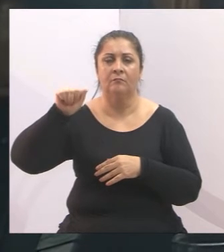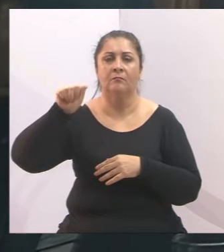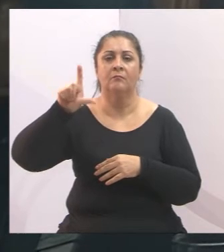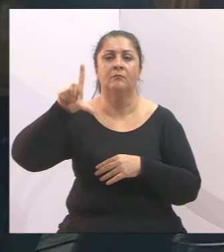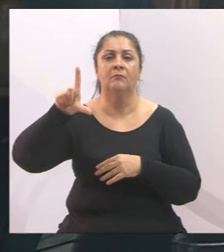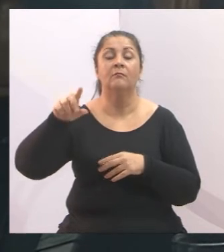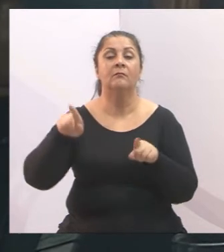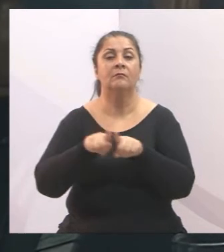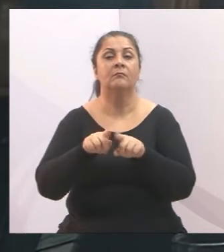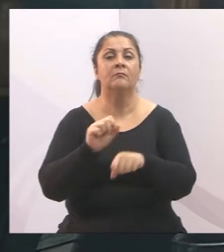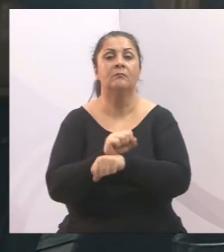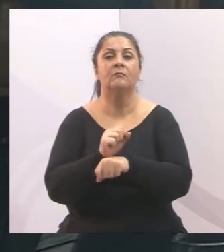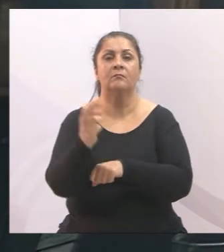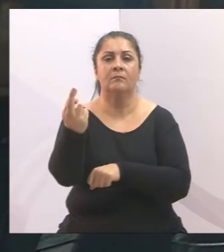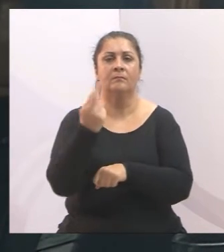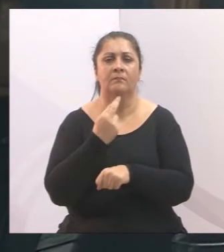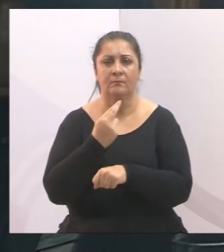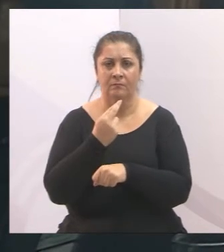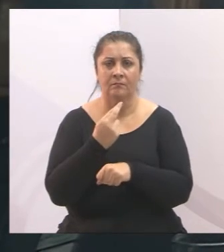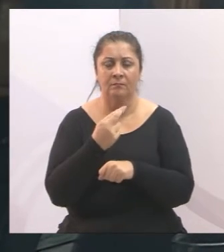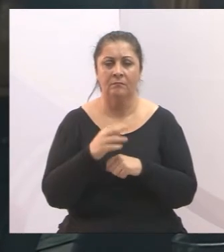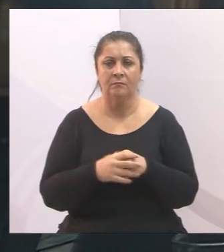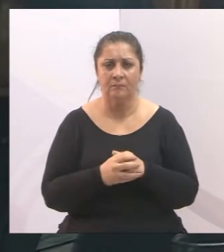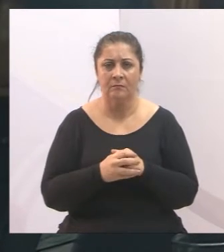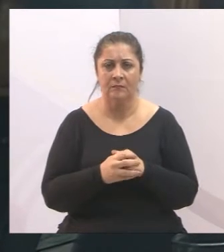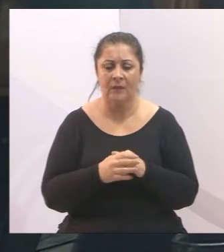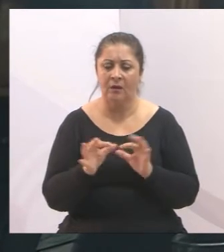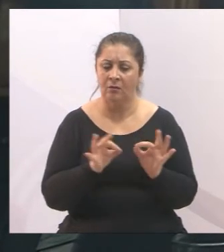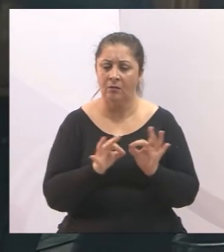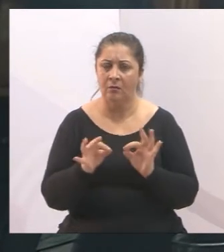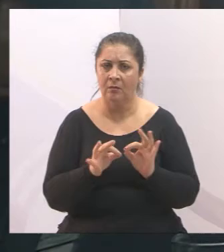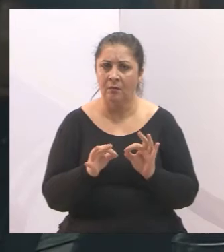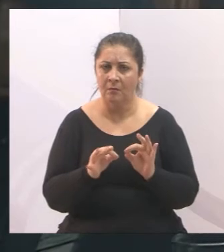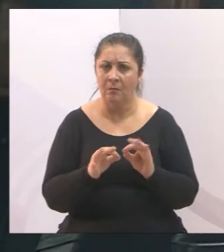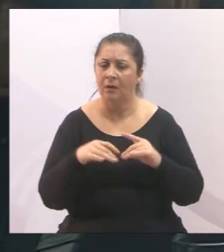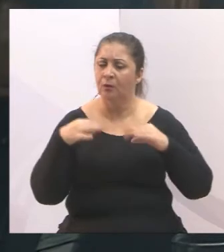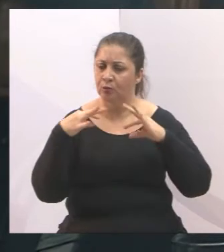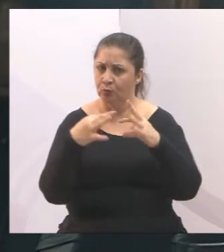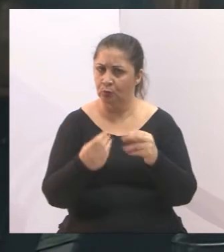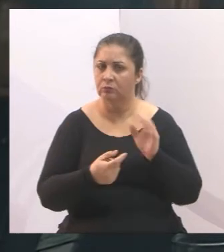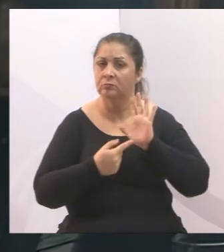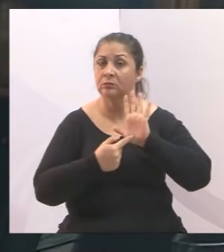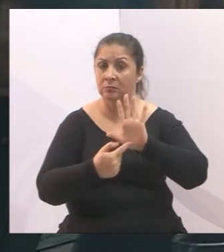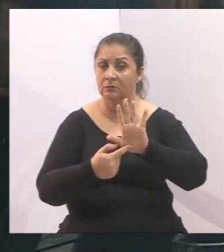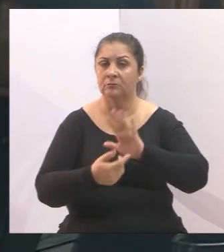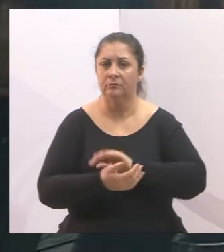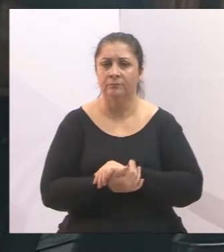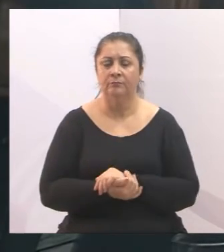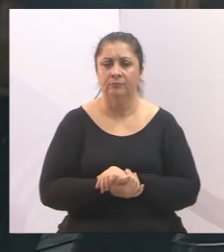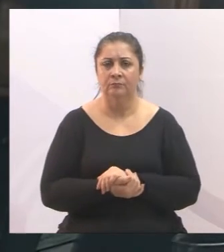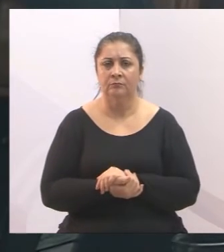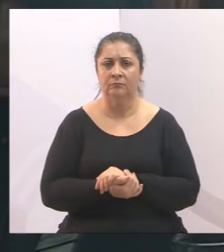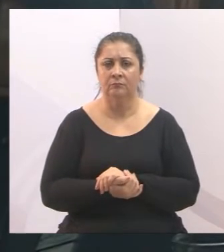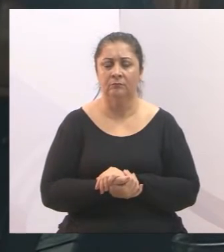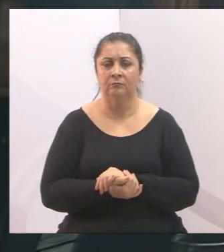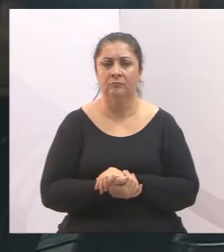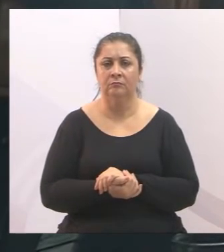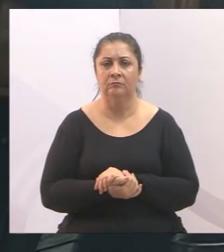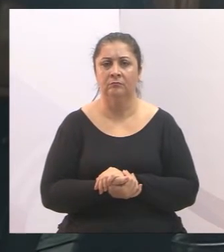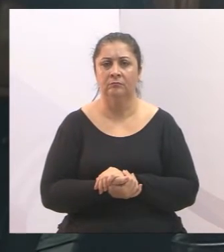quanto à eventual adoção de providências conforme as ponderações aqui